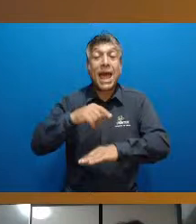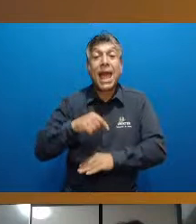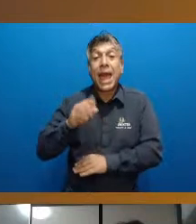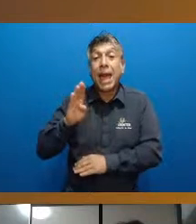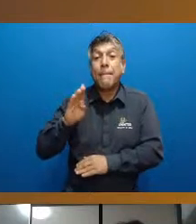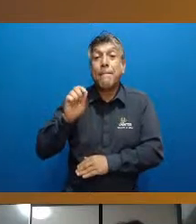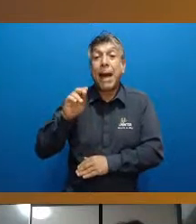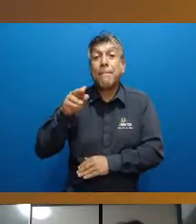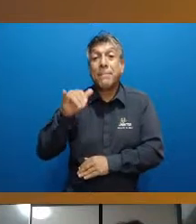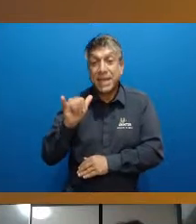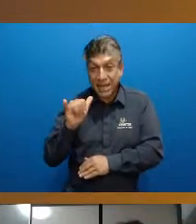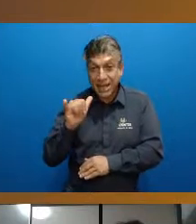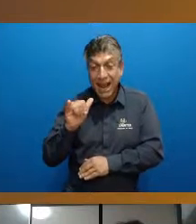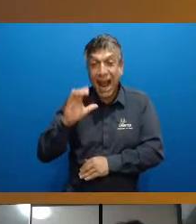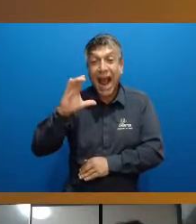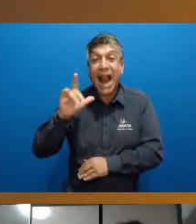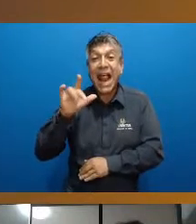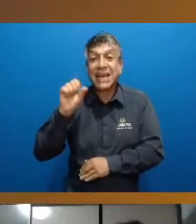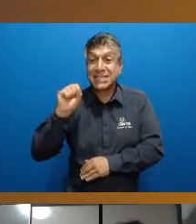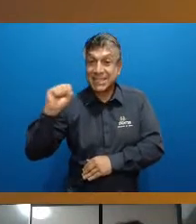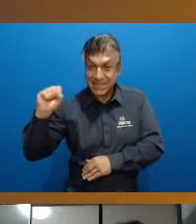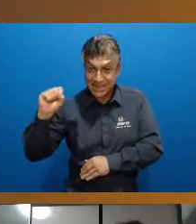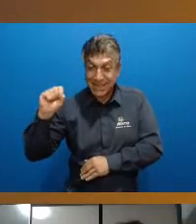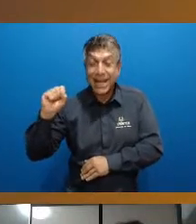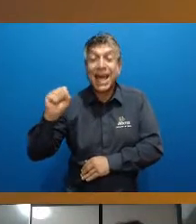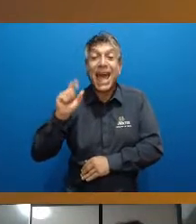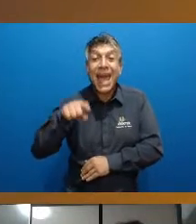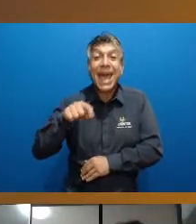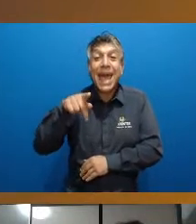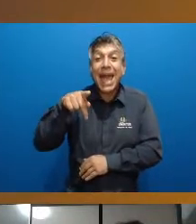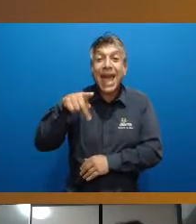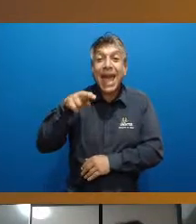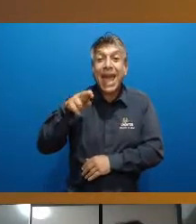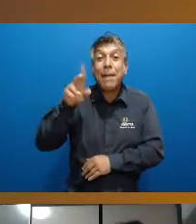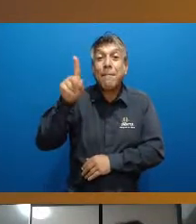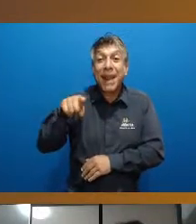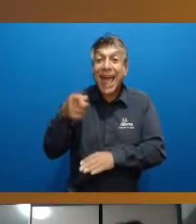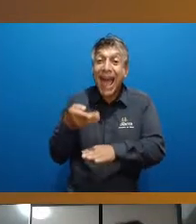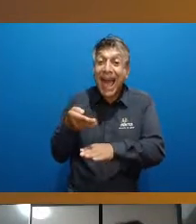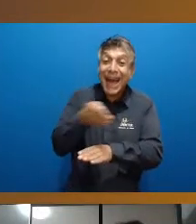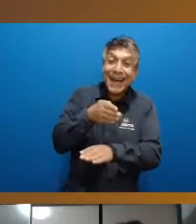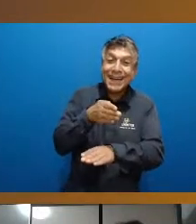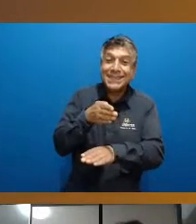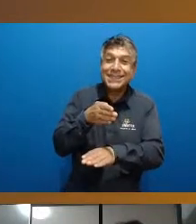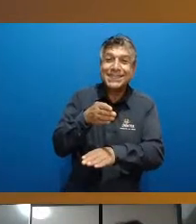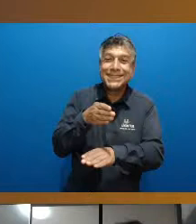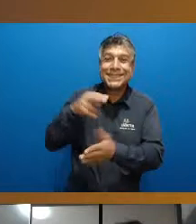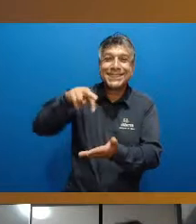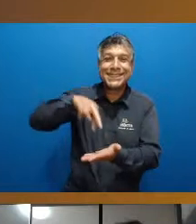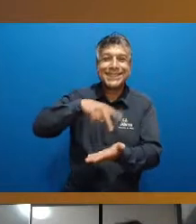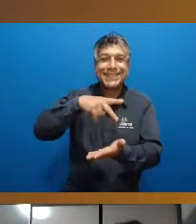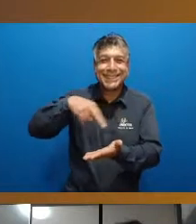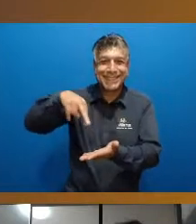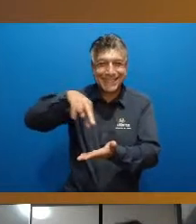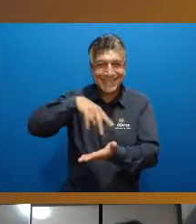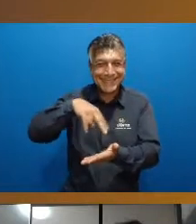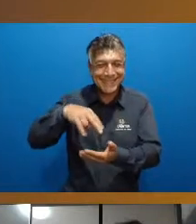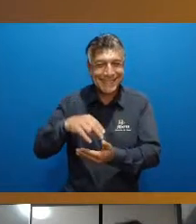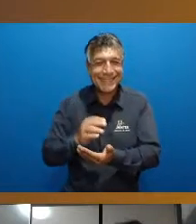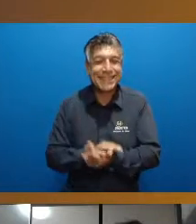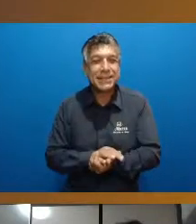pré a gente chama também de pré-balé em outras em outras nomenclaturas